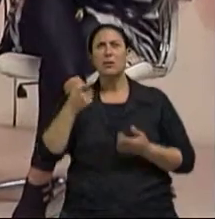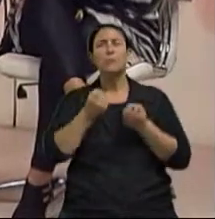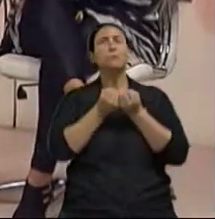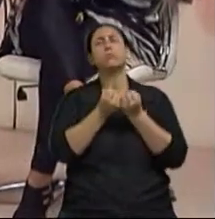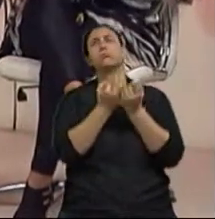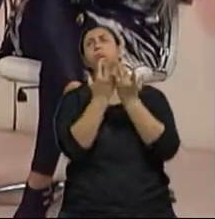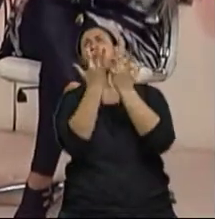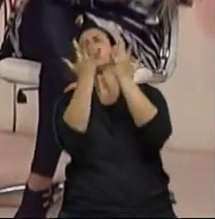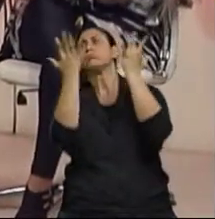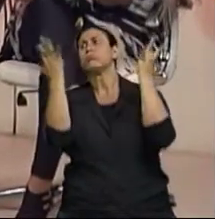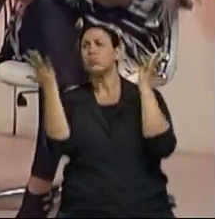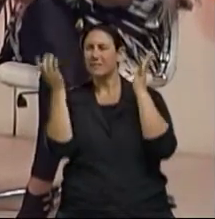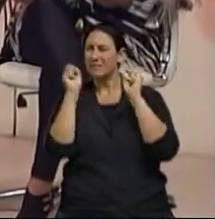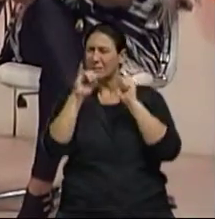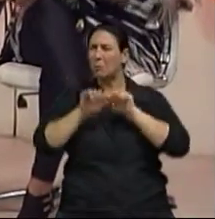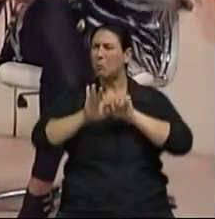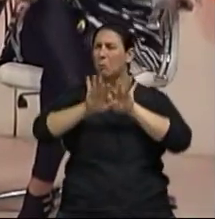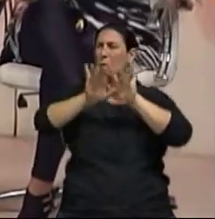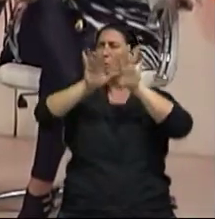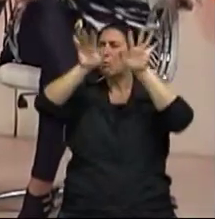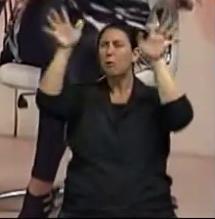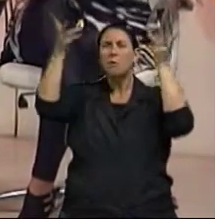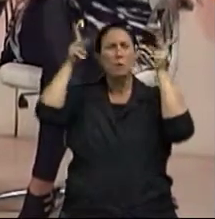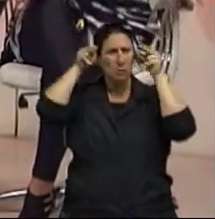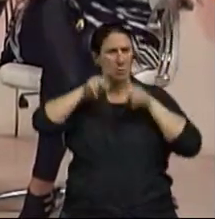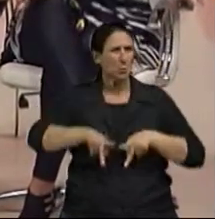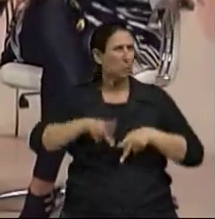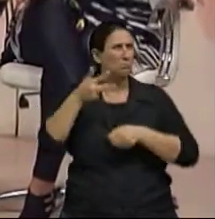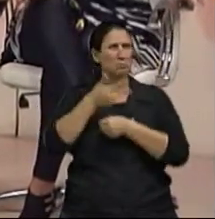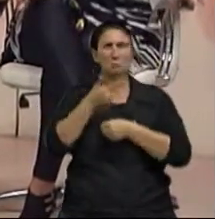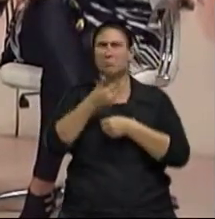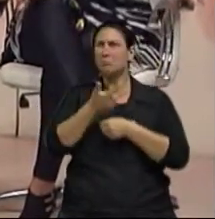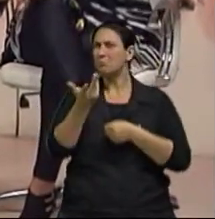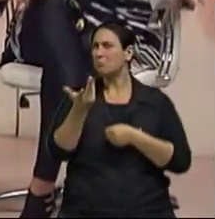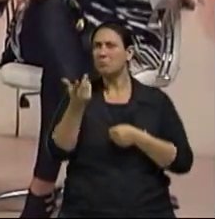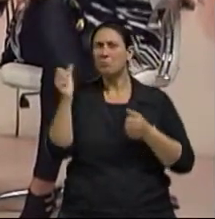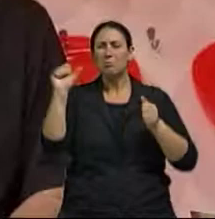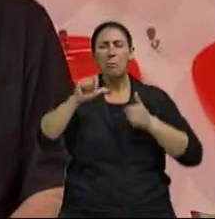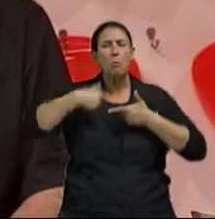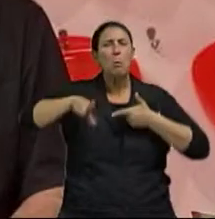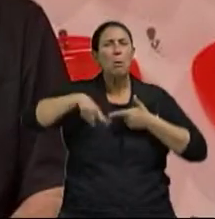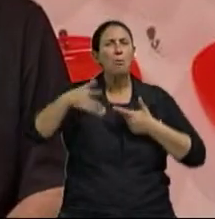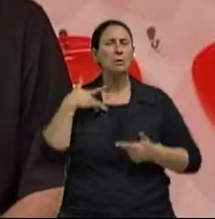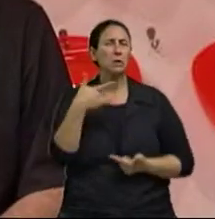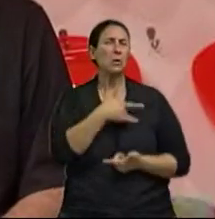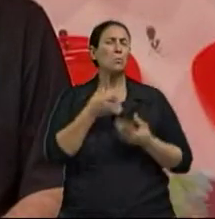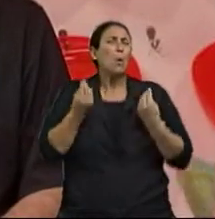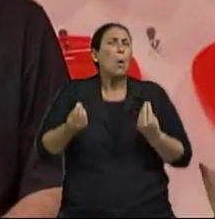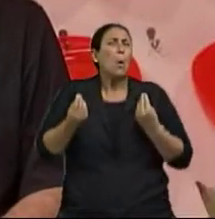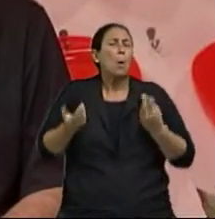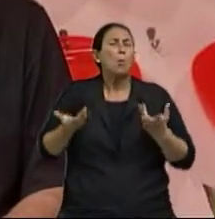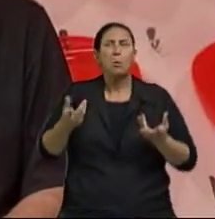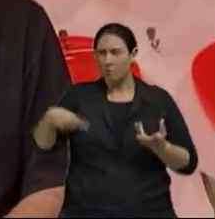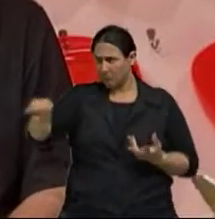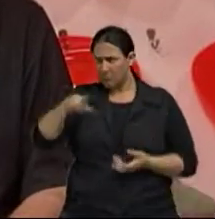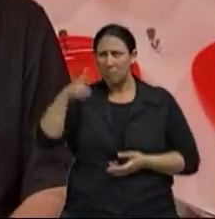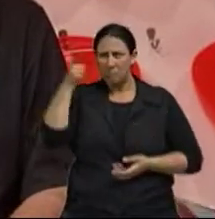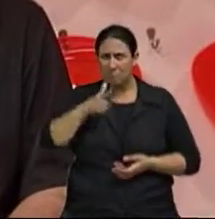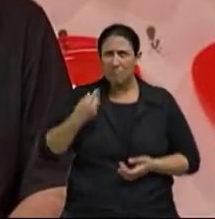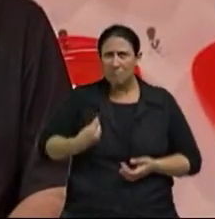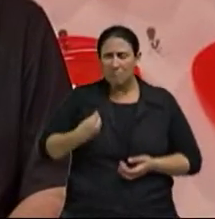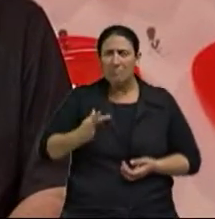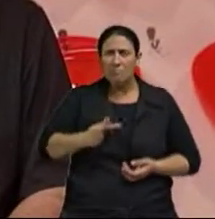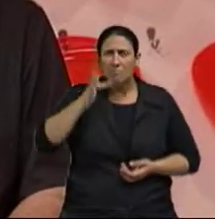se continuar a poluição desse jeito? Que a gente já está vendo que bombardeia a saúde? É Com que saúde chegarão? Cada vez